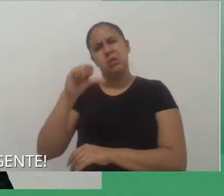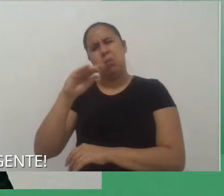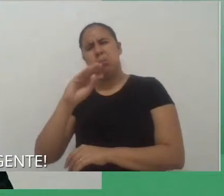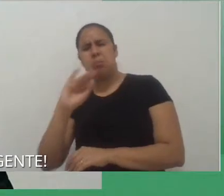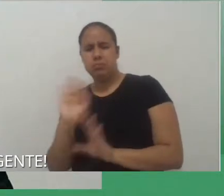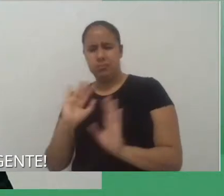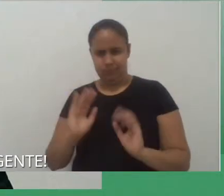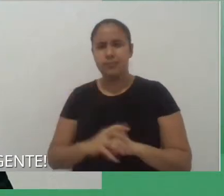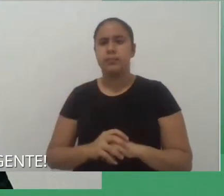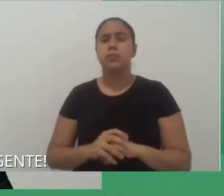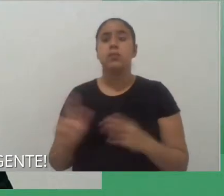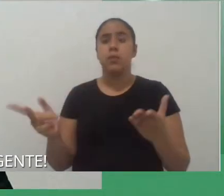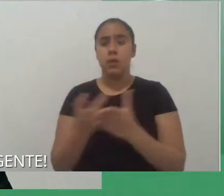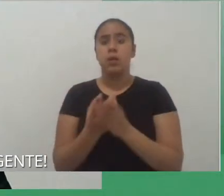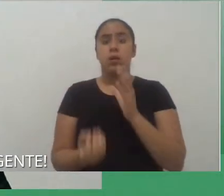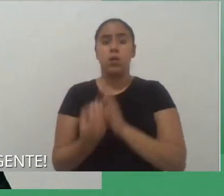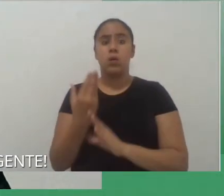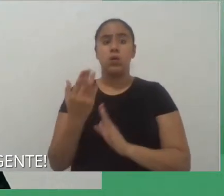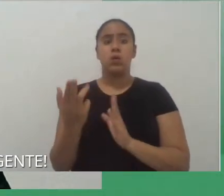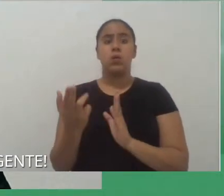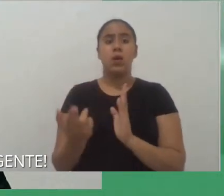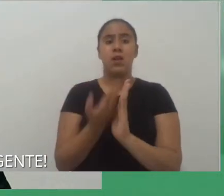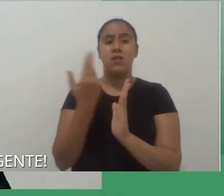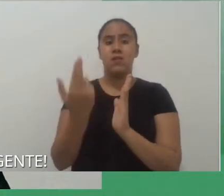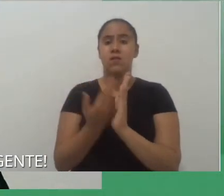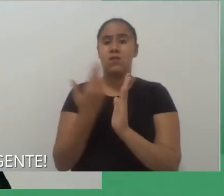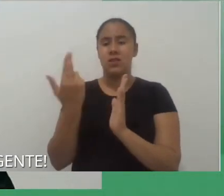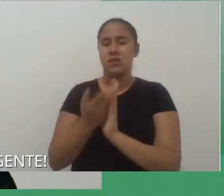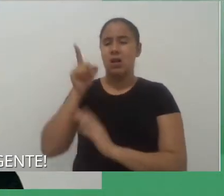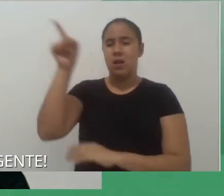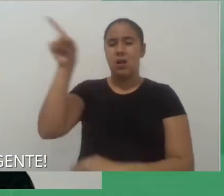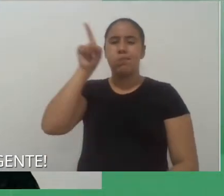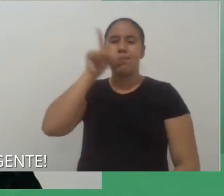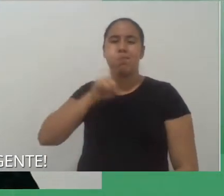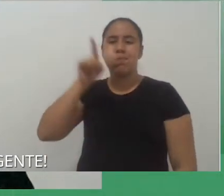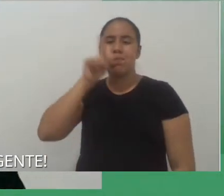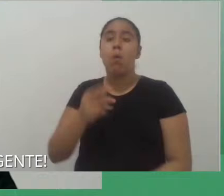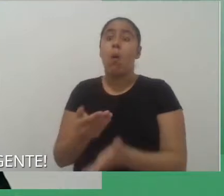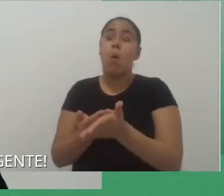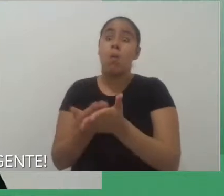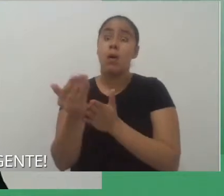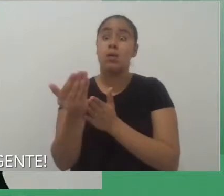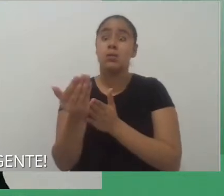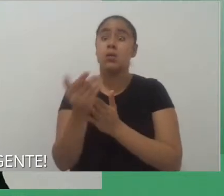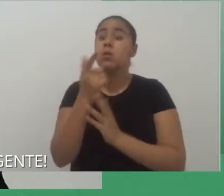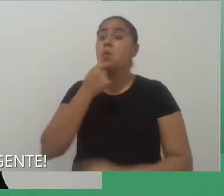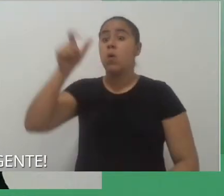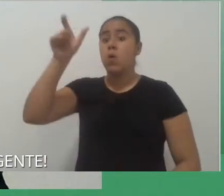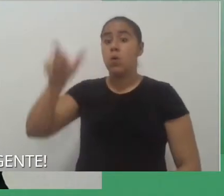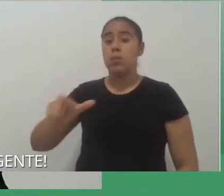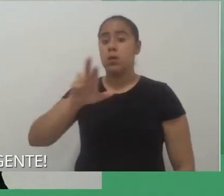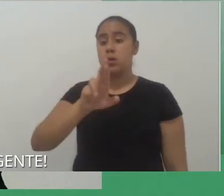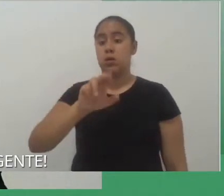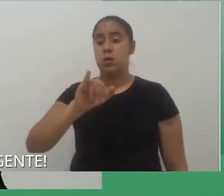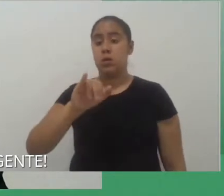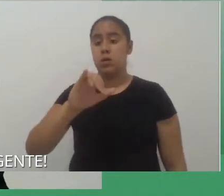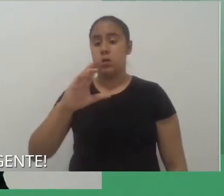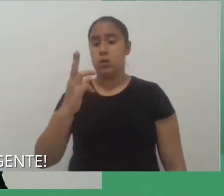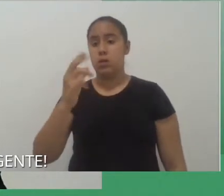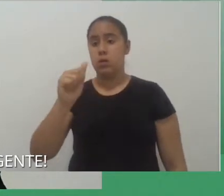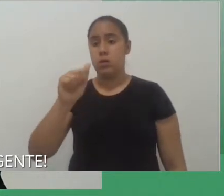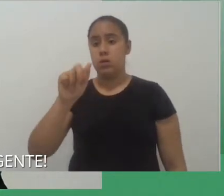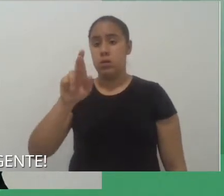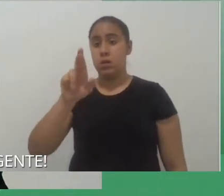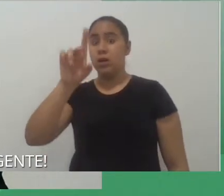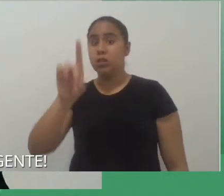com a revista Truth nos Estados Unidos pelo Richard Outcode se eu não estiver